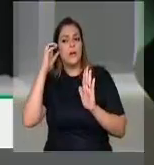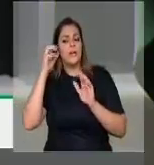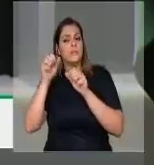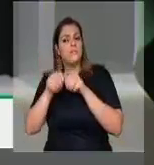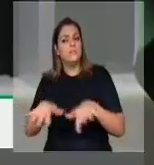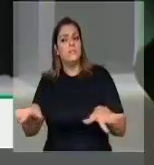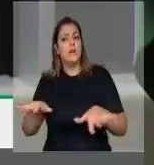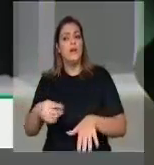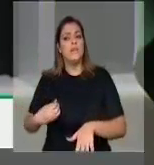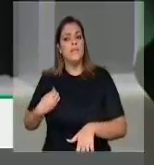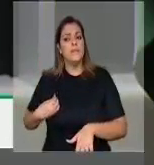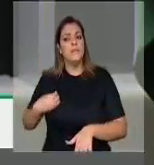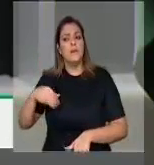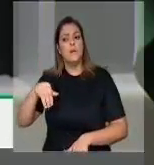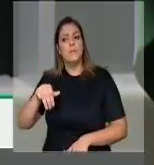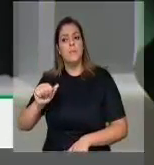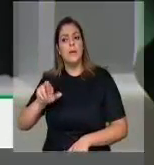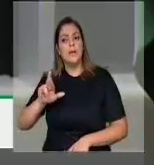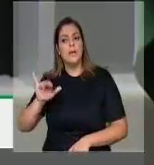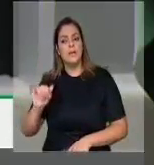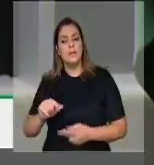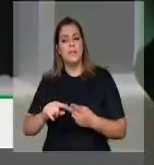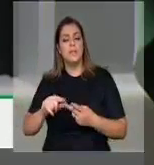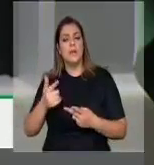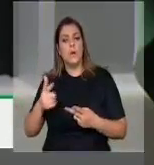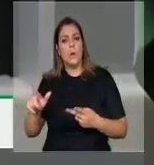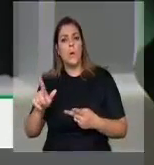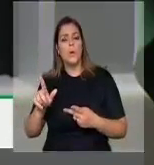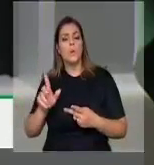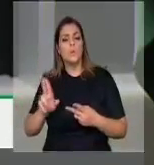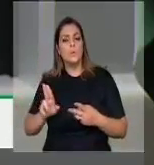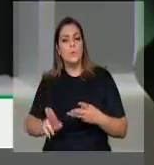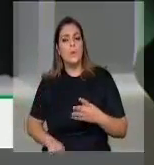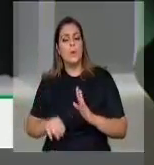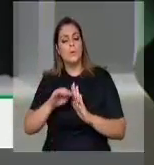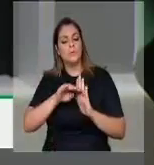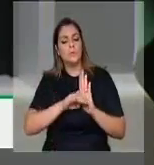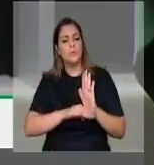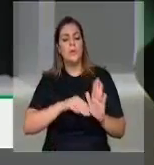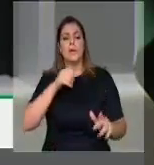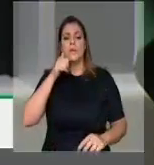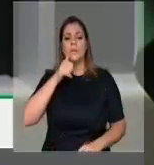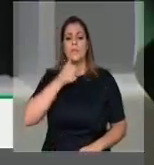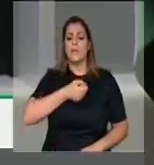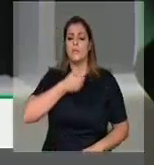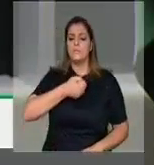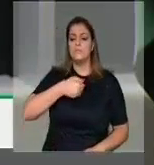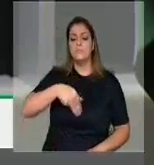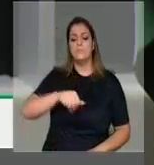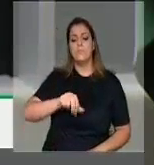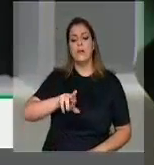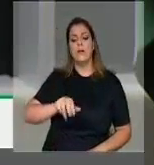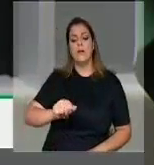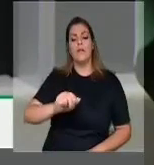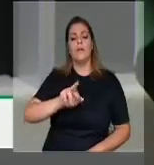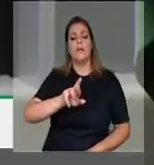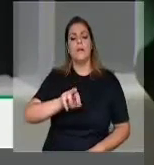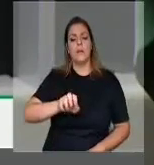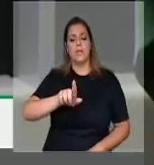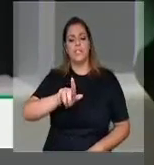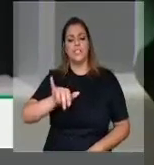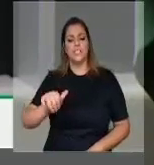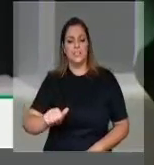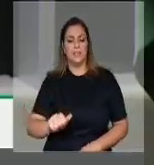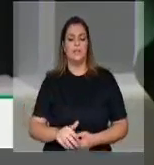Maria e Amazônia Brasileira, da radialista feminista Mara Reja. Por isso, deixamos aqui o